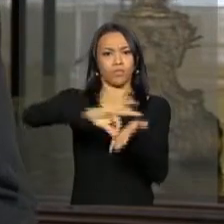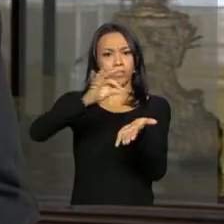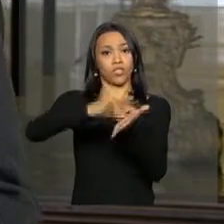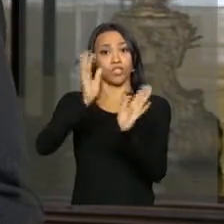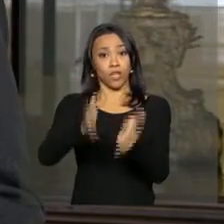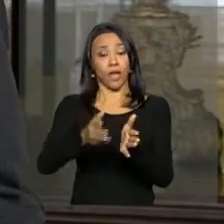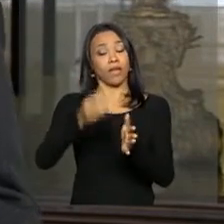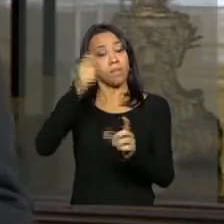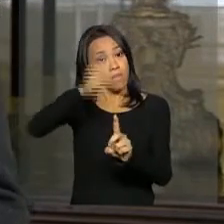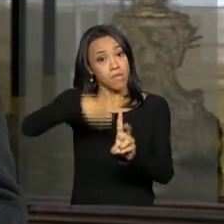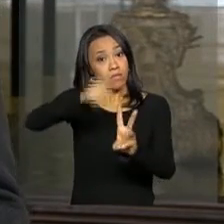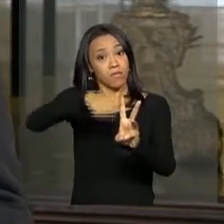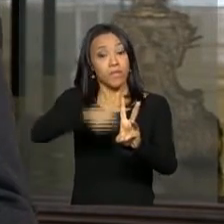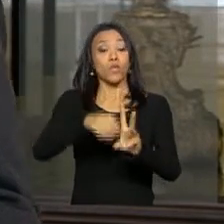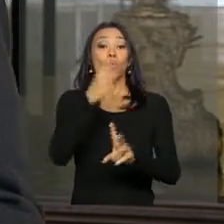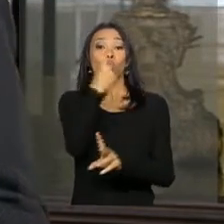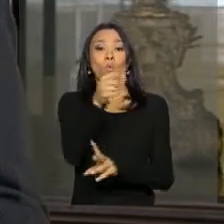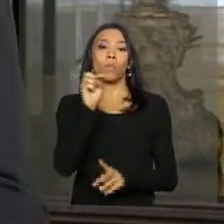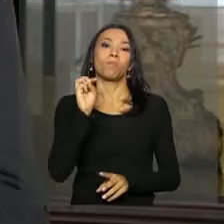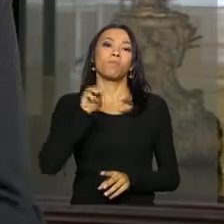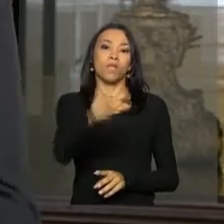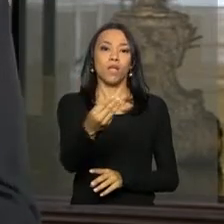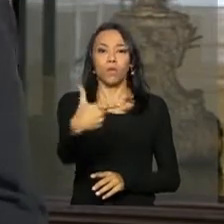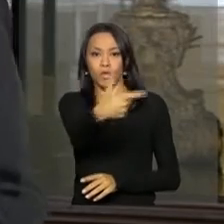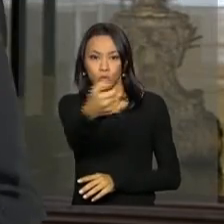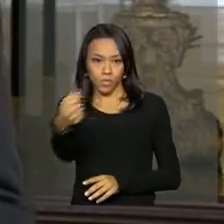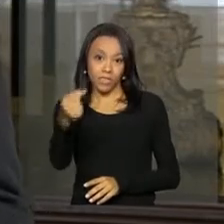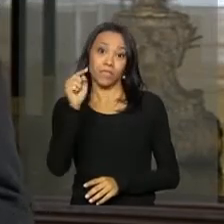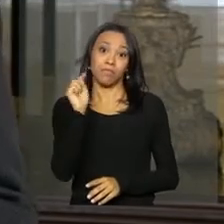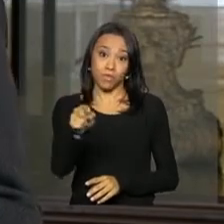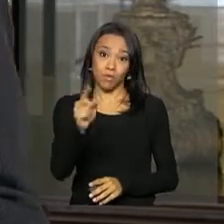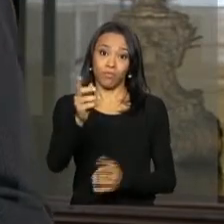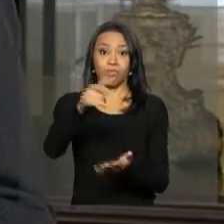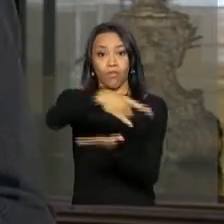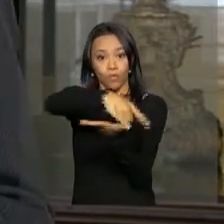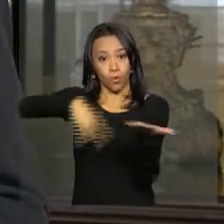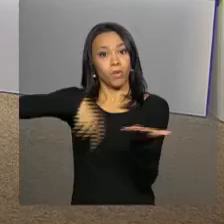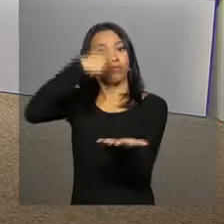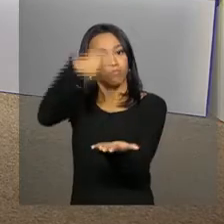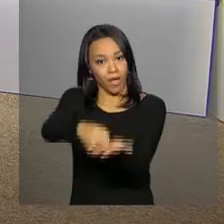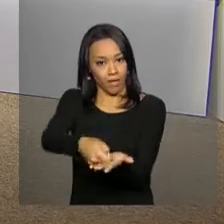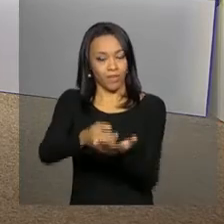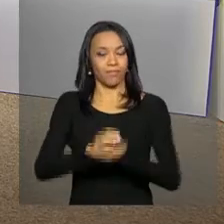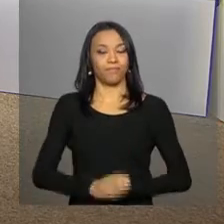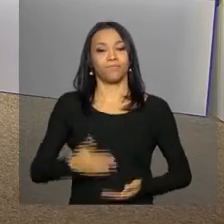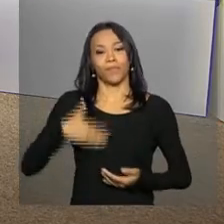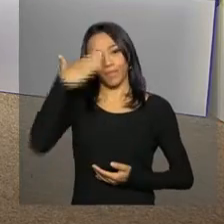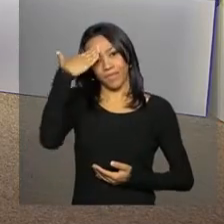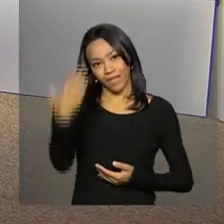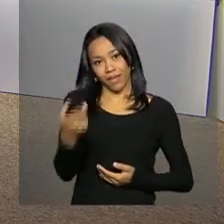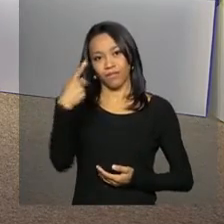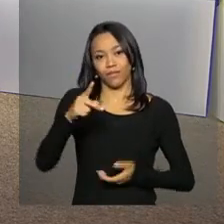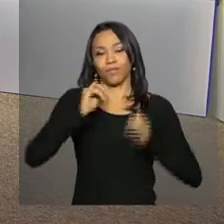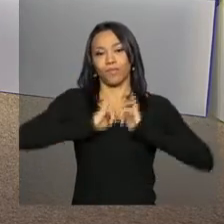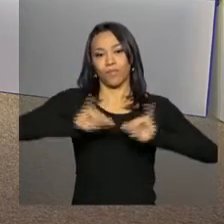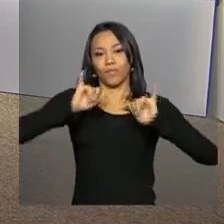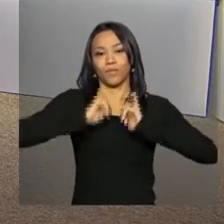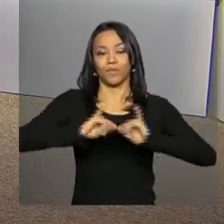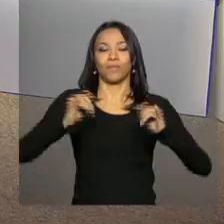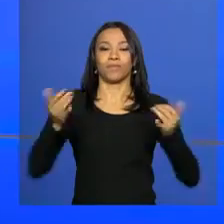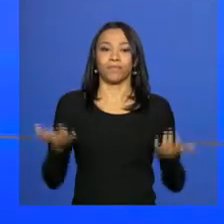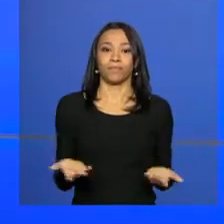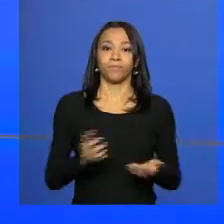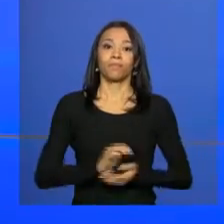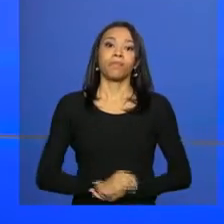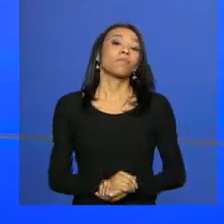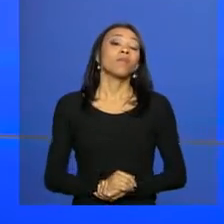emitidas mais de 1 milhão e 200 mil guias de pagamento. Daniele. Obrigada, João Pedro, pelas suas informações ao vivo.